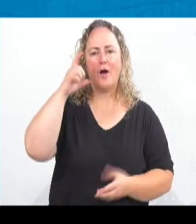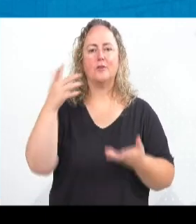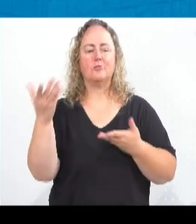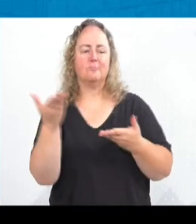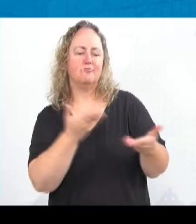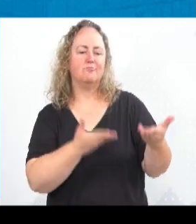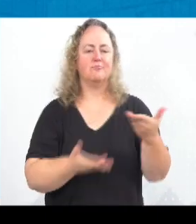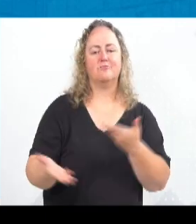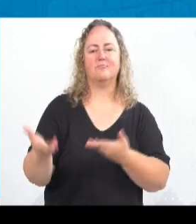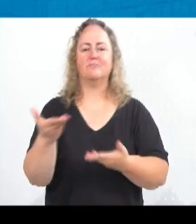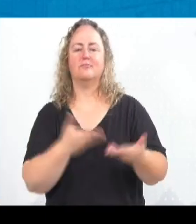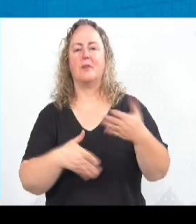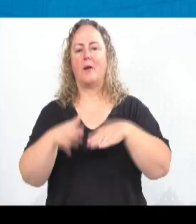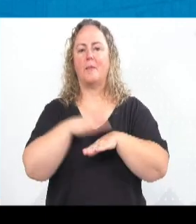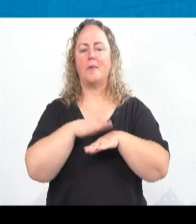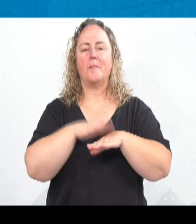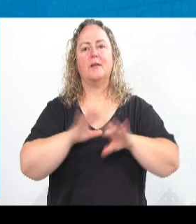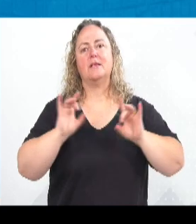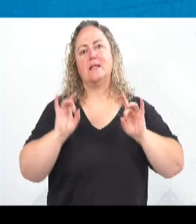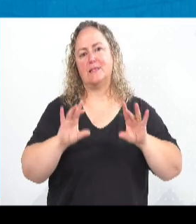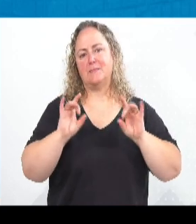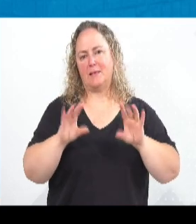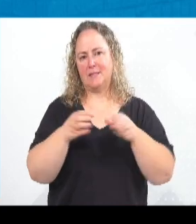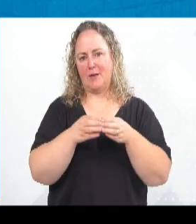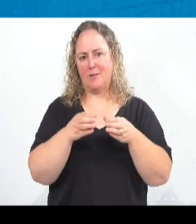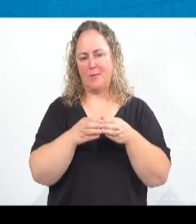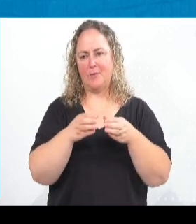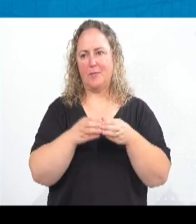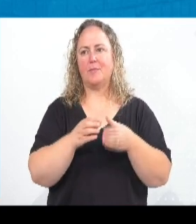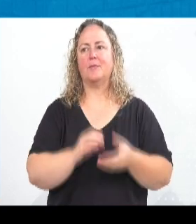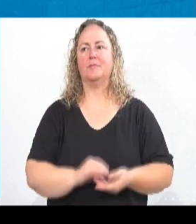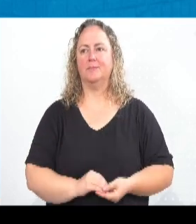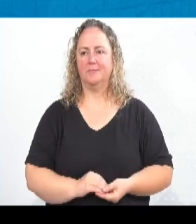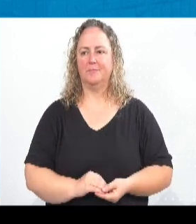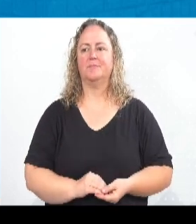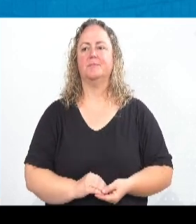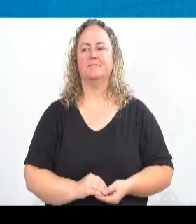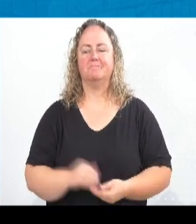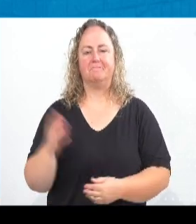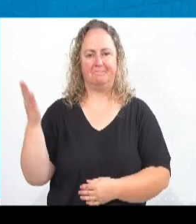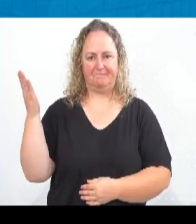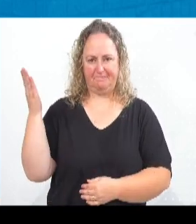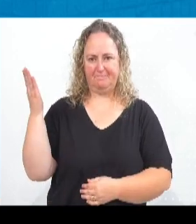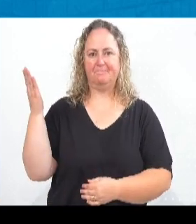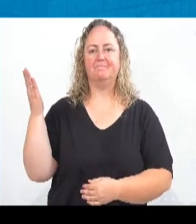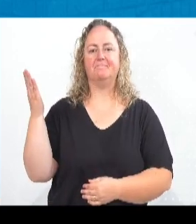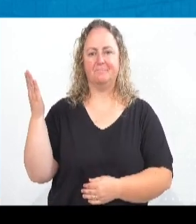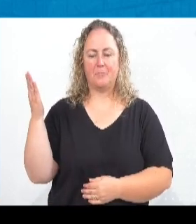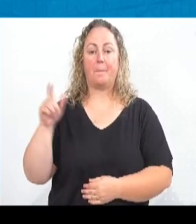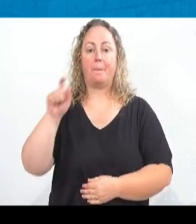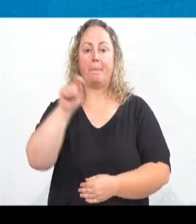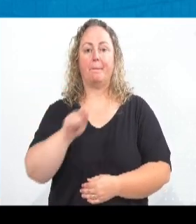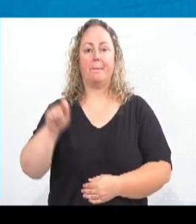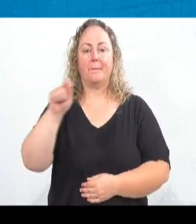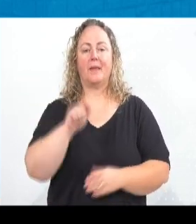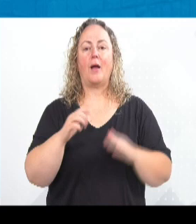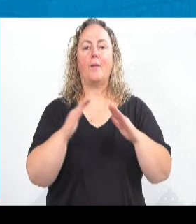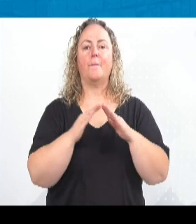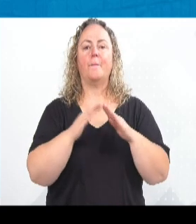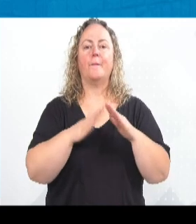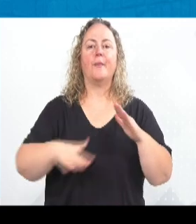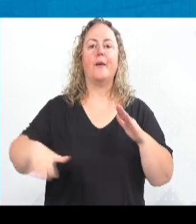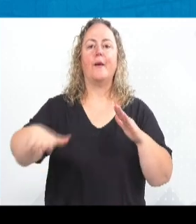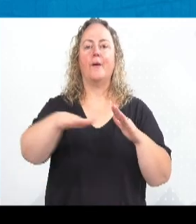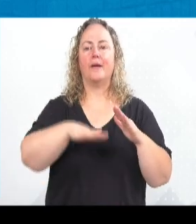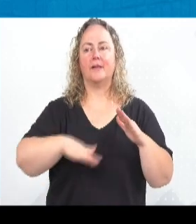momentos especiais do café do grupo dos idosos da melhor idade, que é, eles se encontram ali na Associação de Moradores Santa Terezinha,